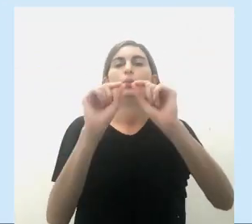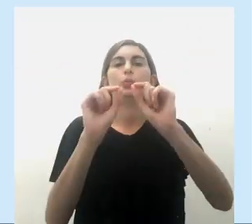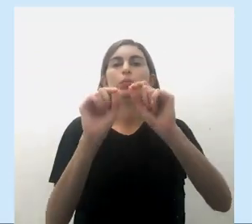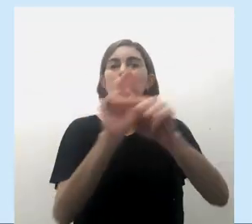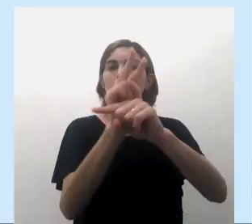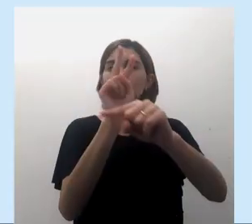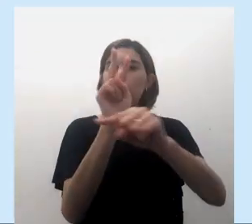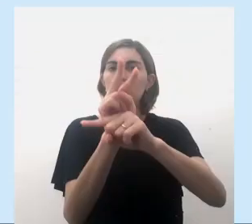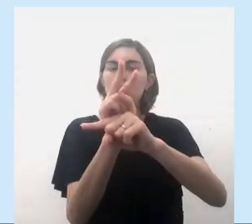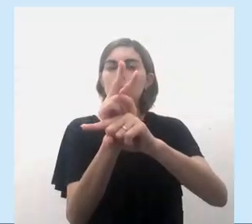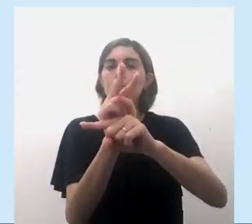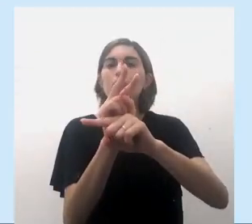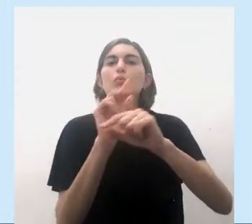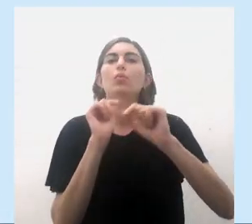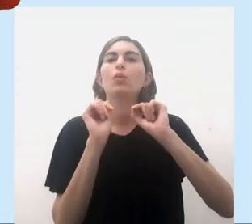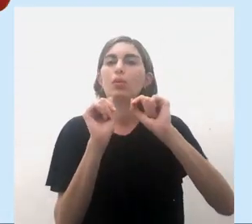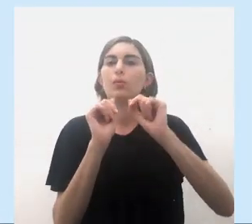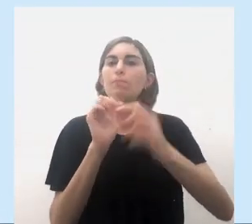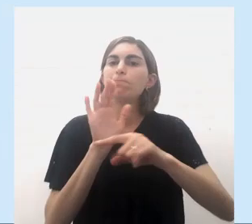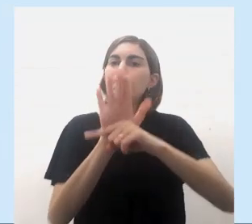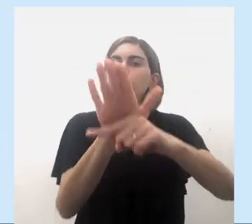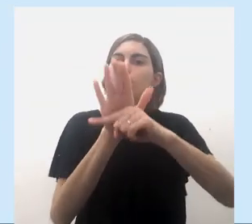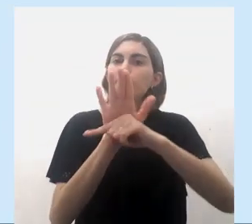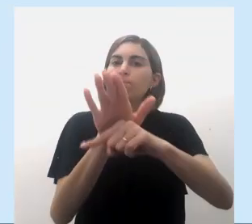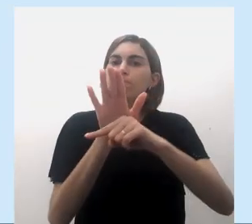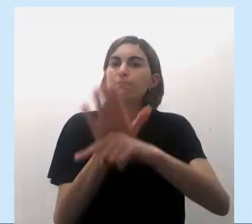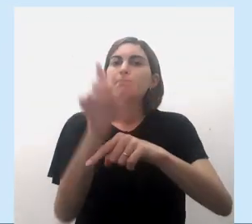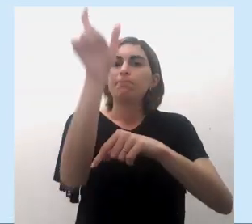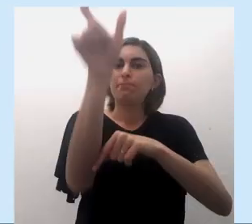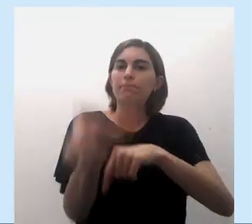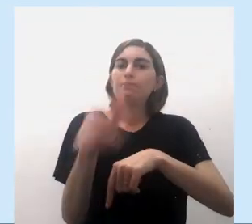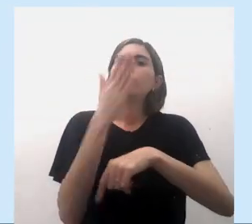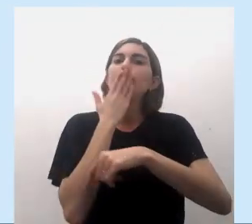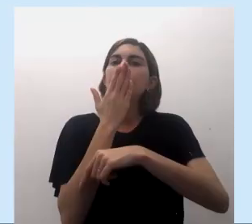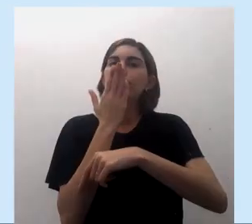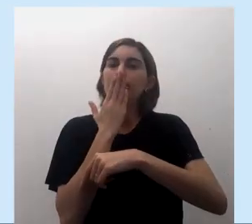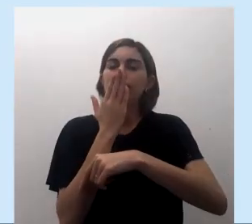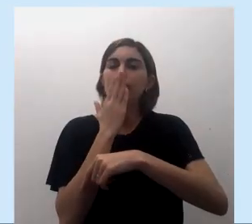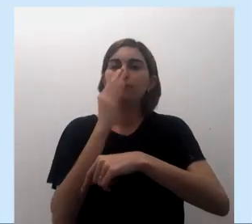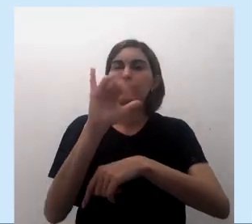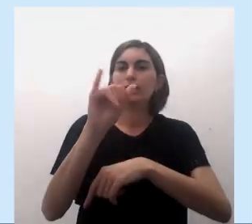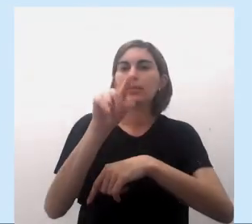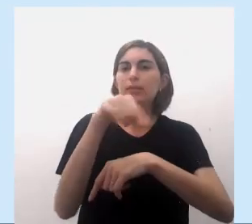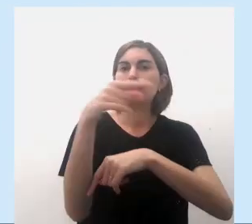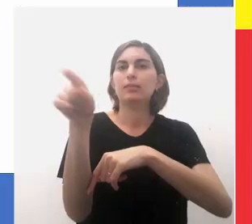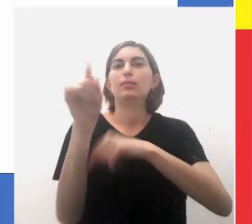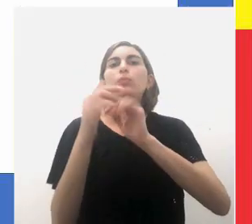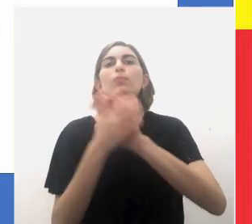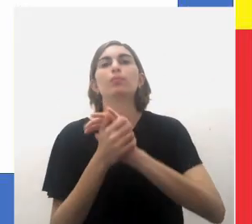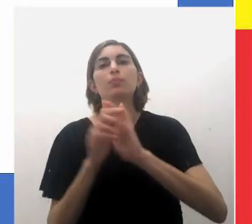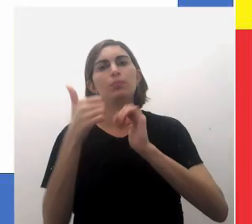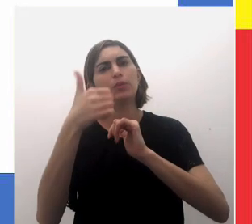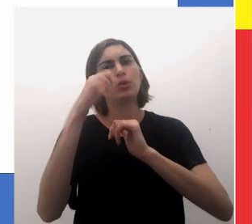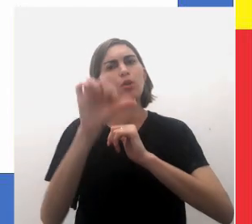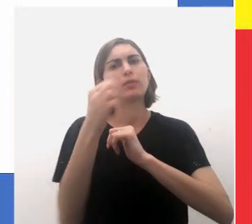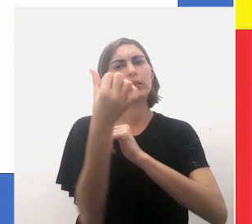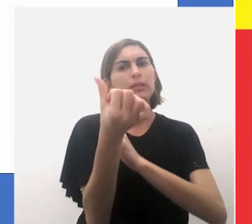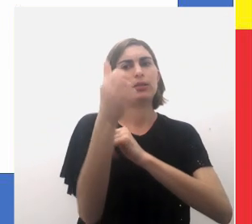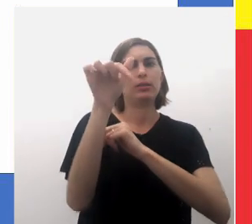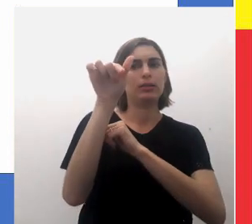um serviço de proteção que vai, na realidade, amparar esse índio, esse cidadão. Em 1967,